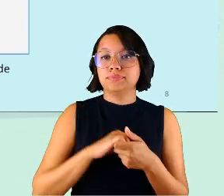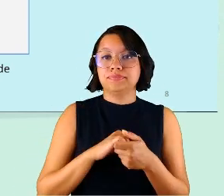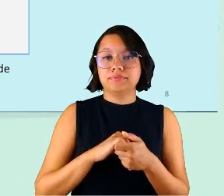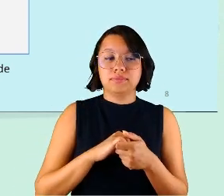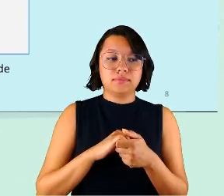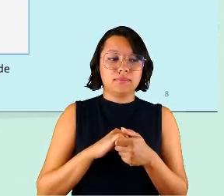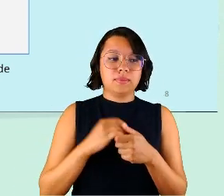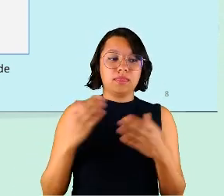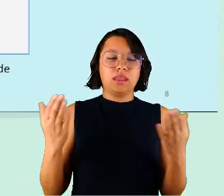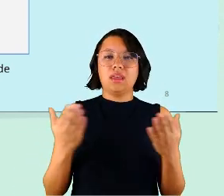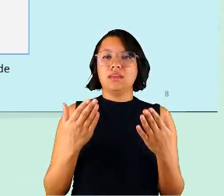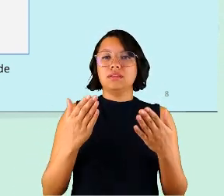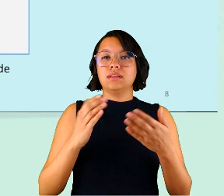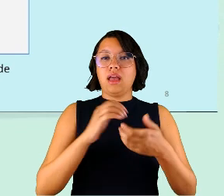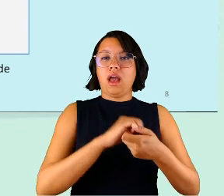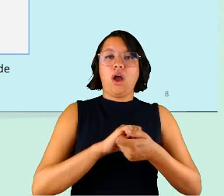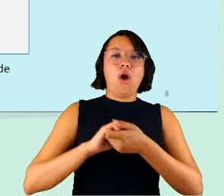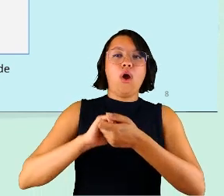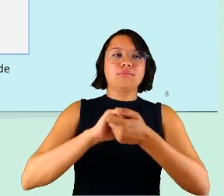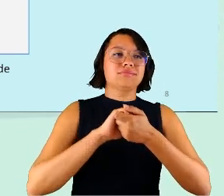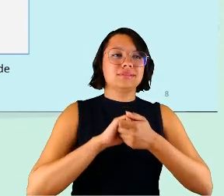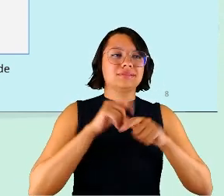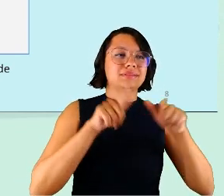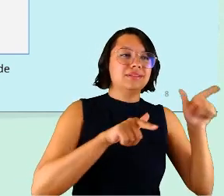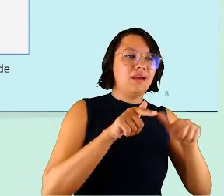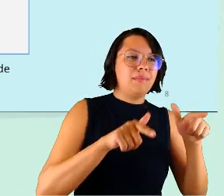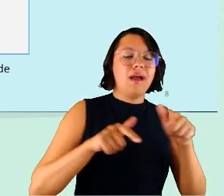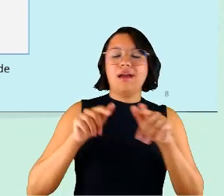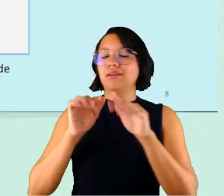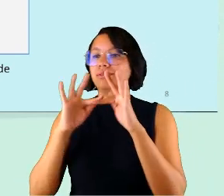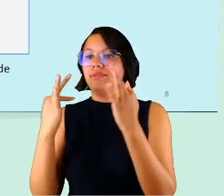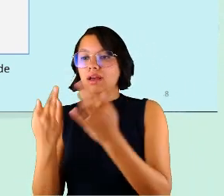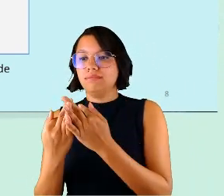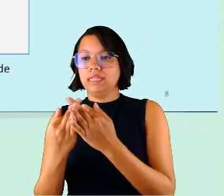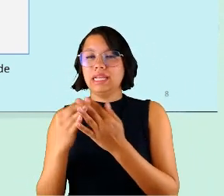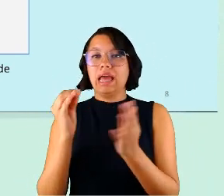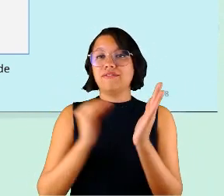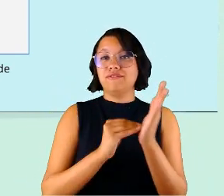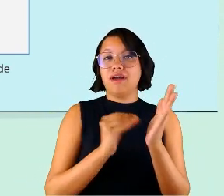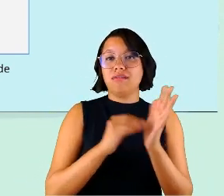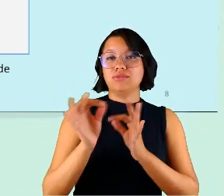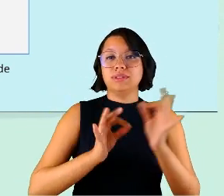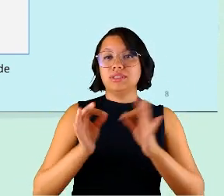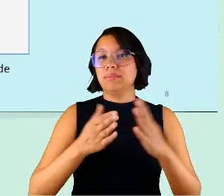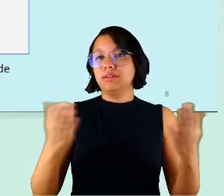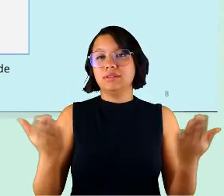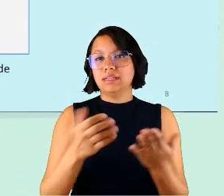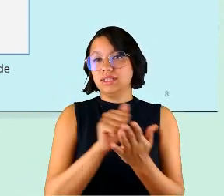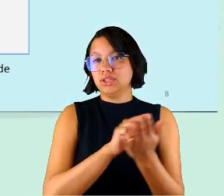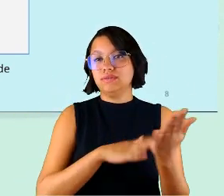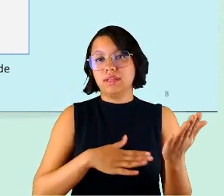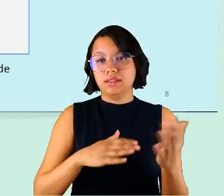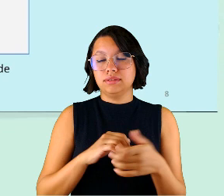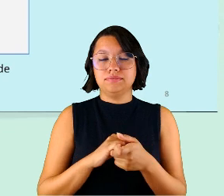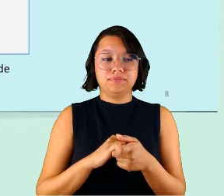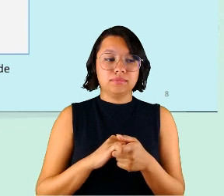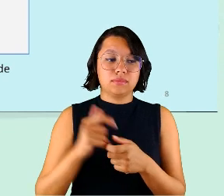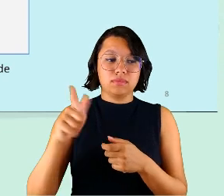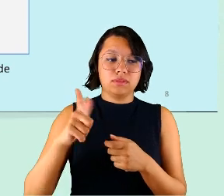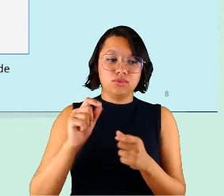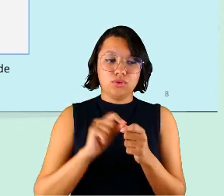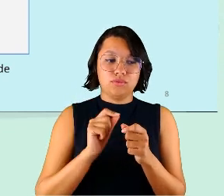essa conciliação trabalho família e a falta ainda de planejamento dessas atividades que